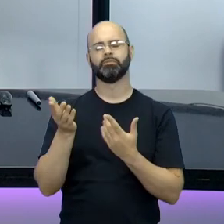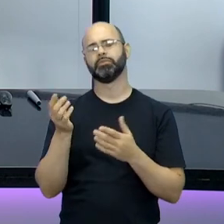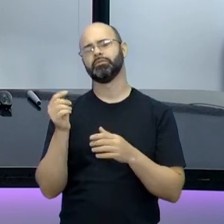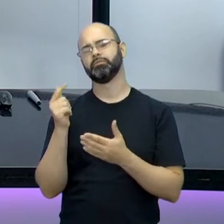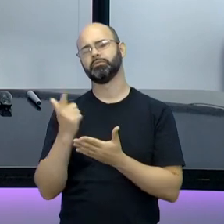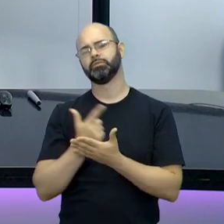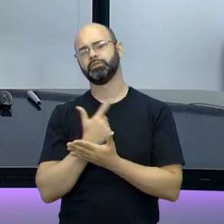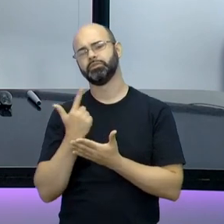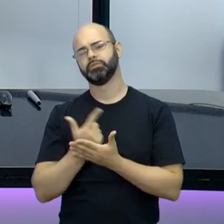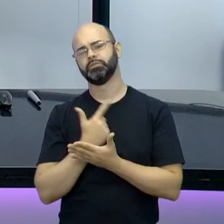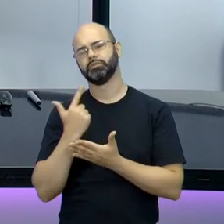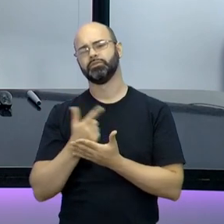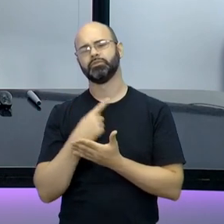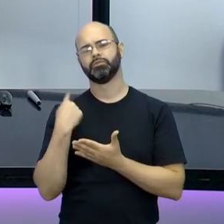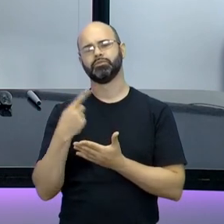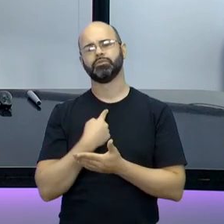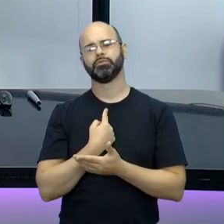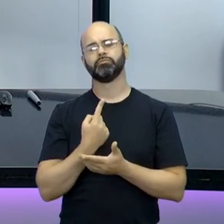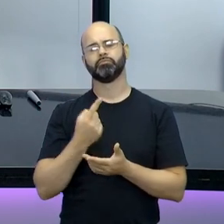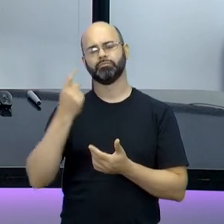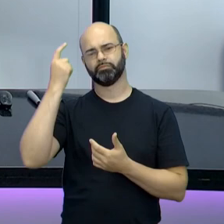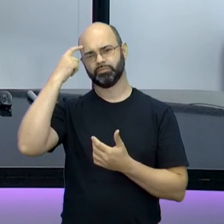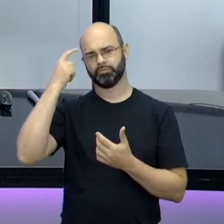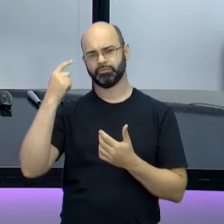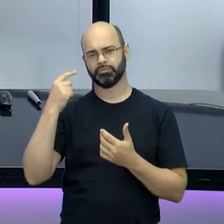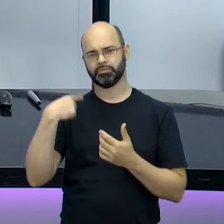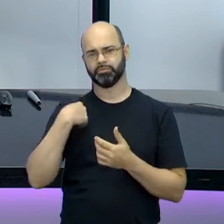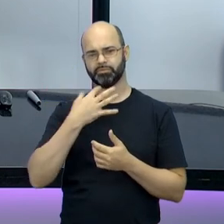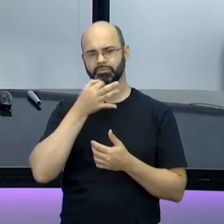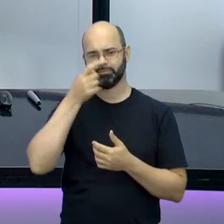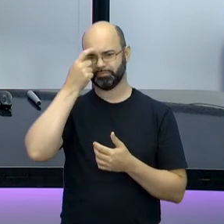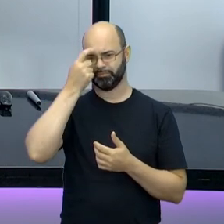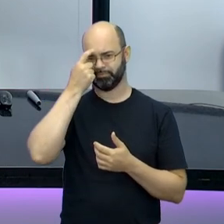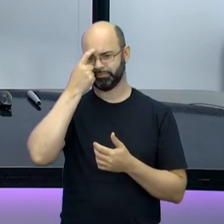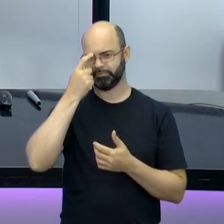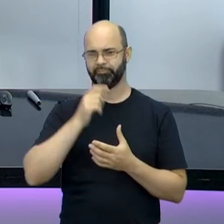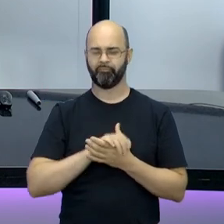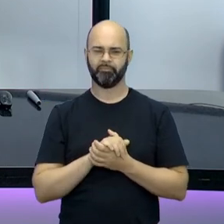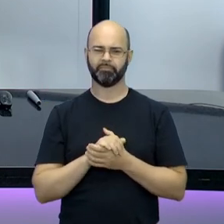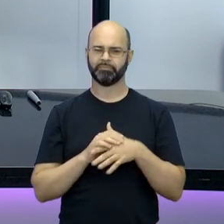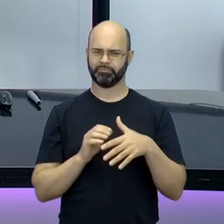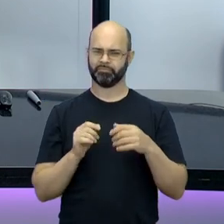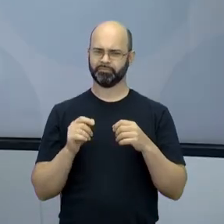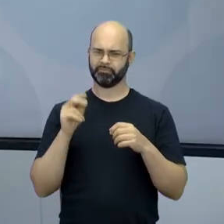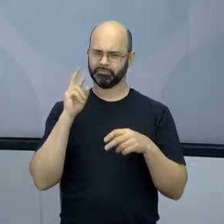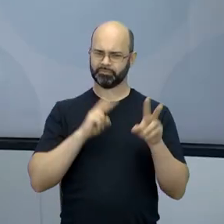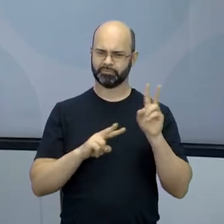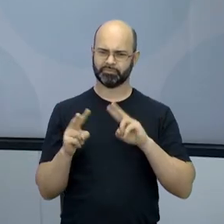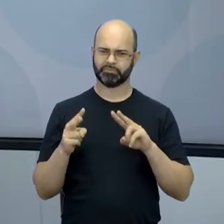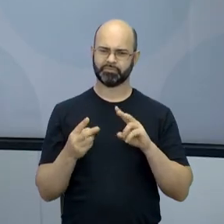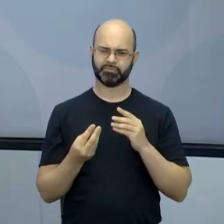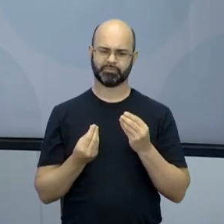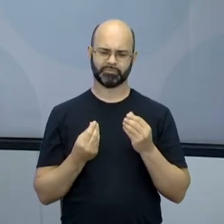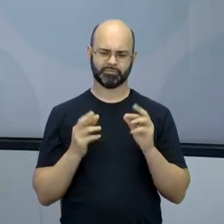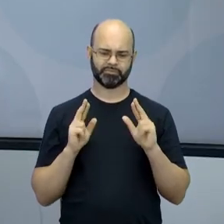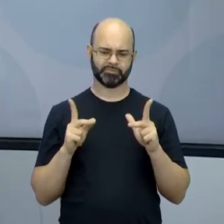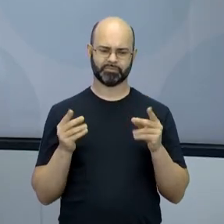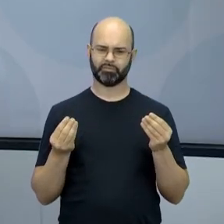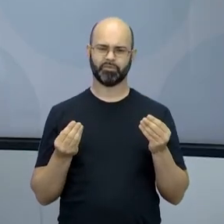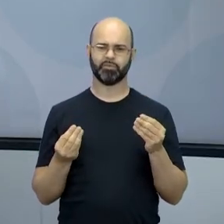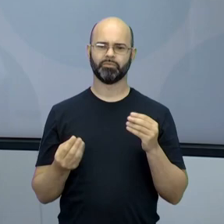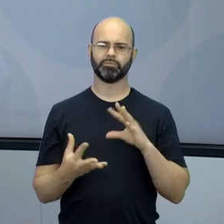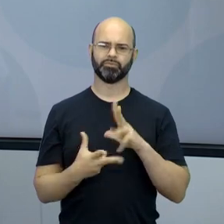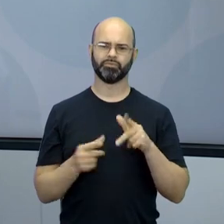a compor o mundo, modifica nosso olhar em relação à realidade? É possível ver um mundo deturpado ou um mundo